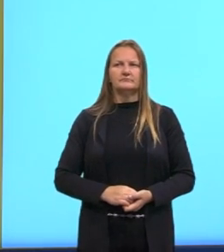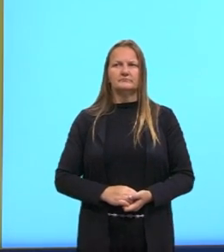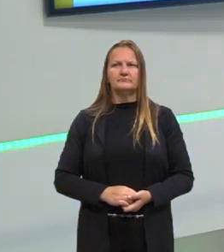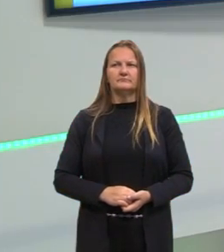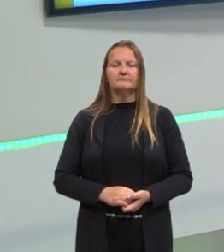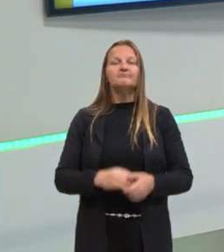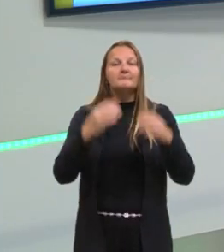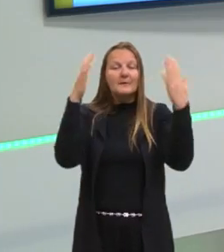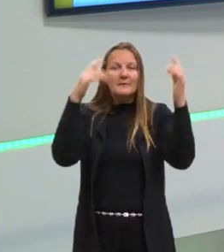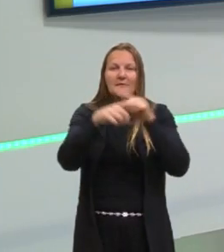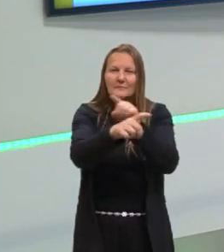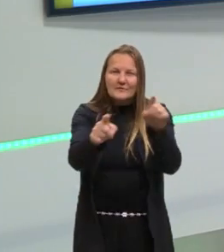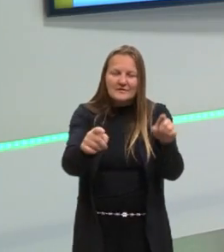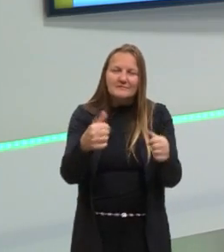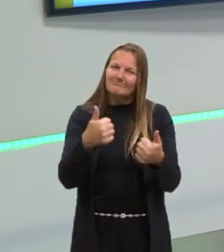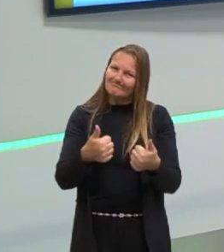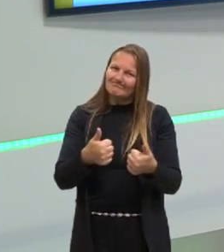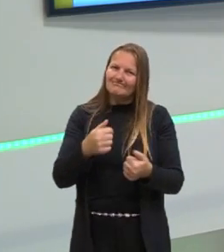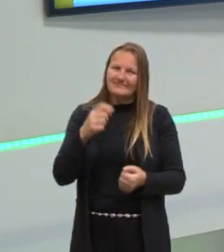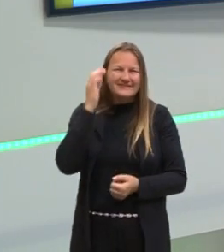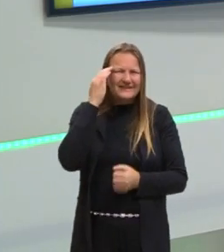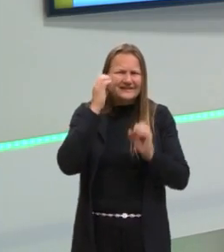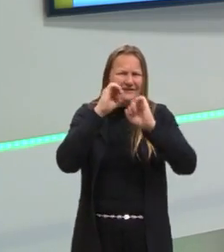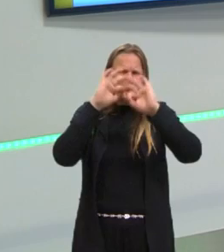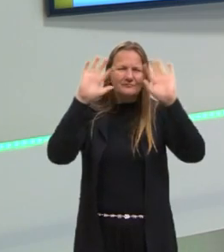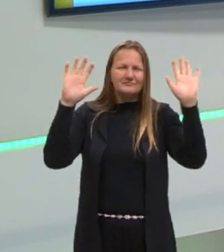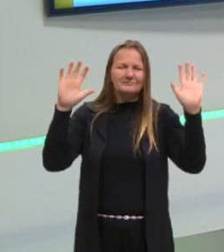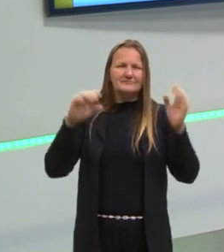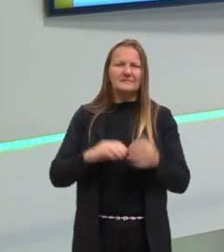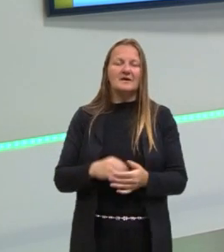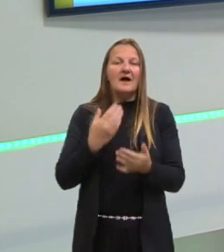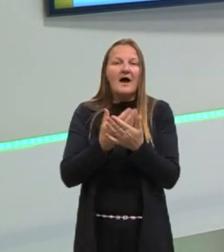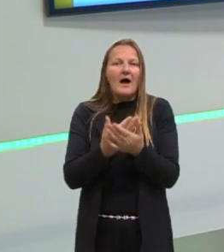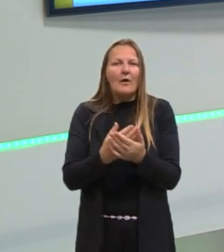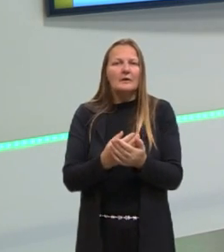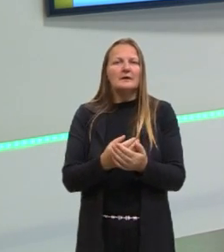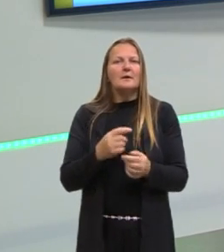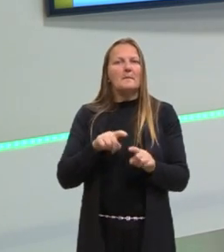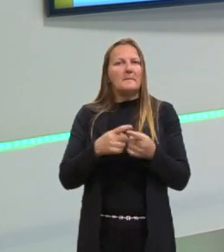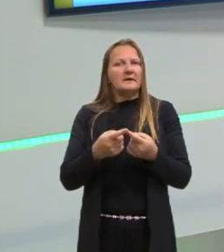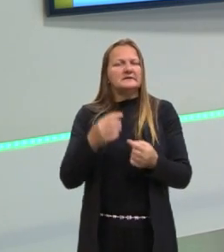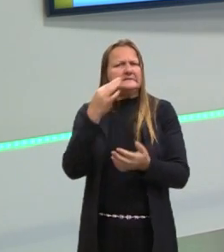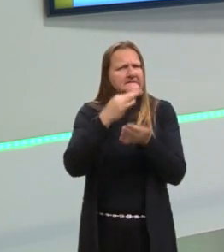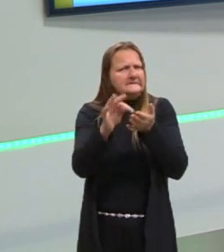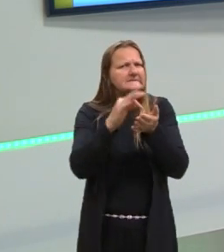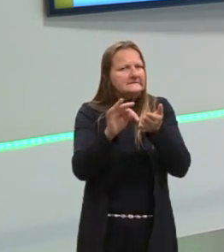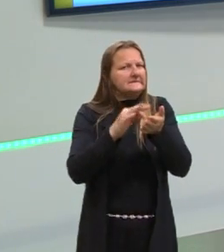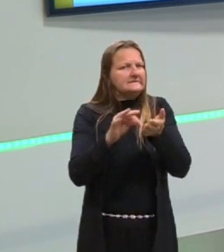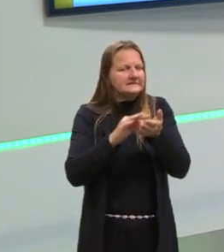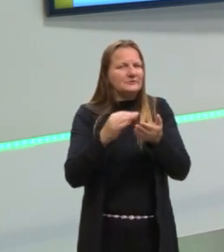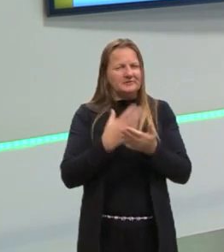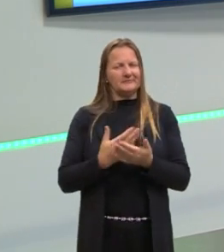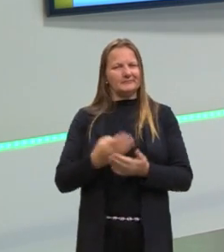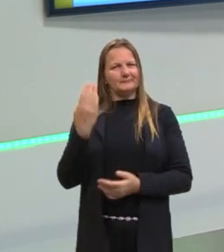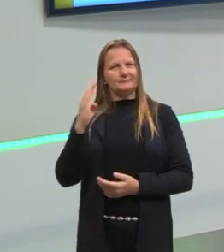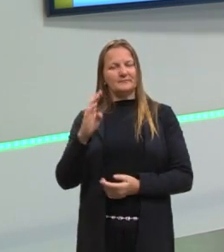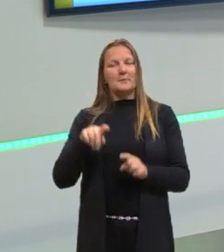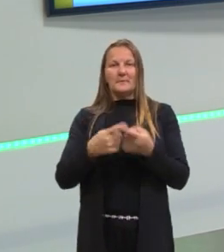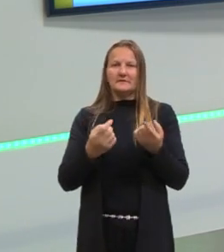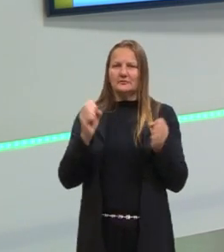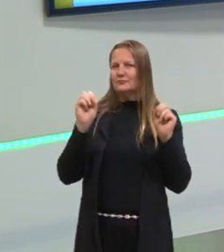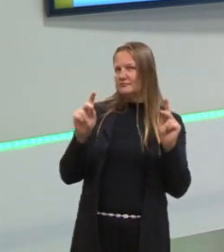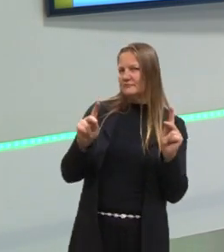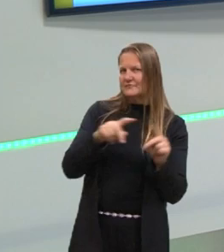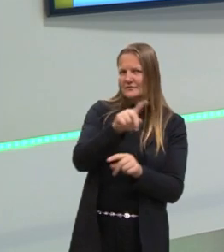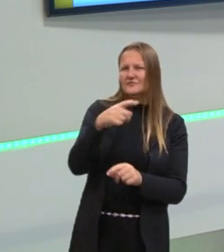Parabéns para quem acertou. Gente, hoje a aula foi um pouquinho mais teórica, né? Mas, valeu, né? Vocês